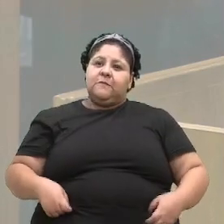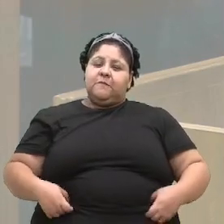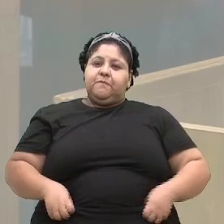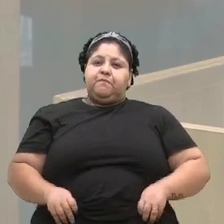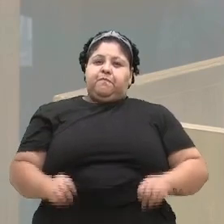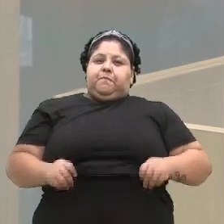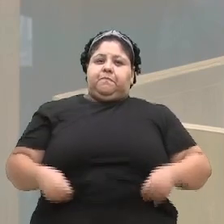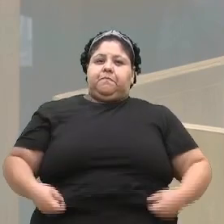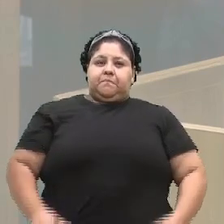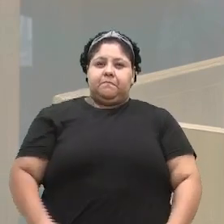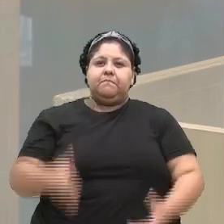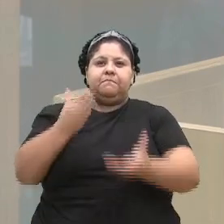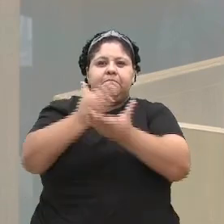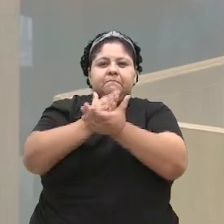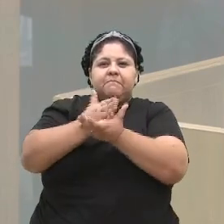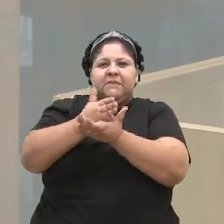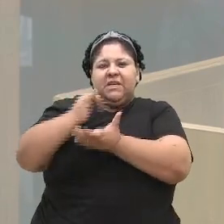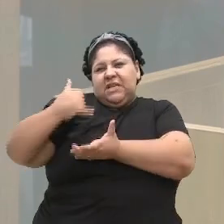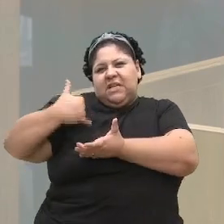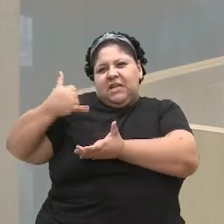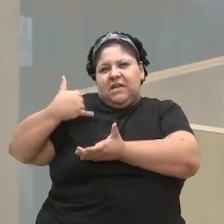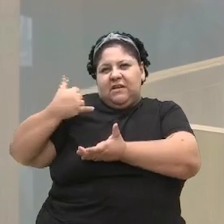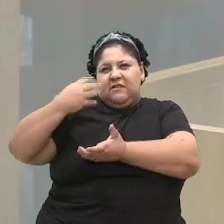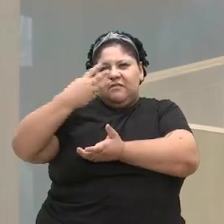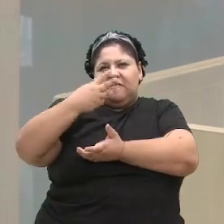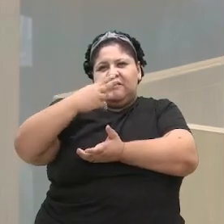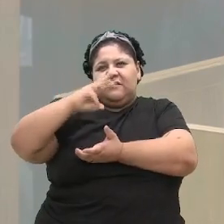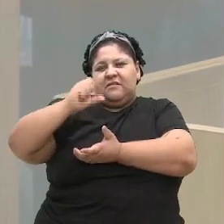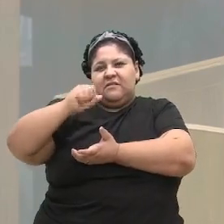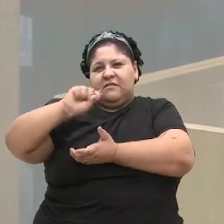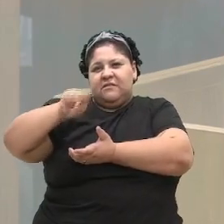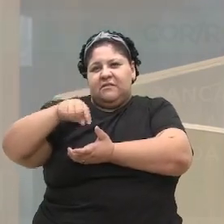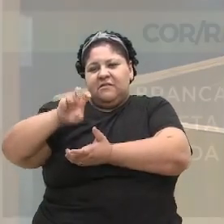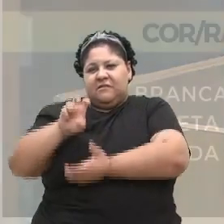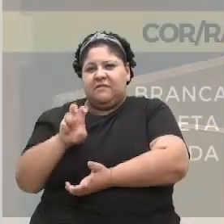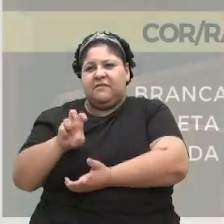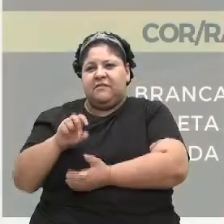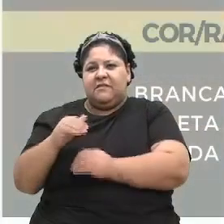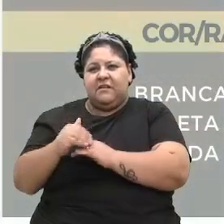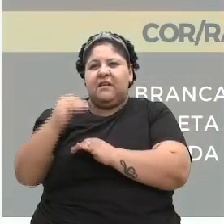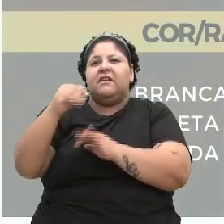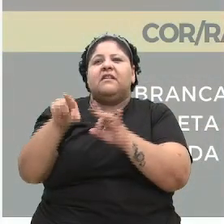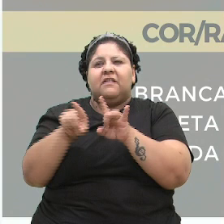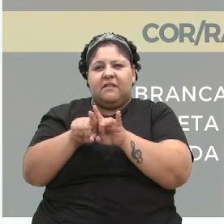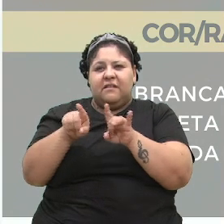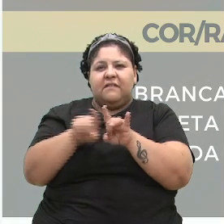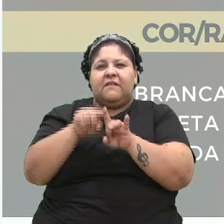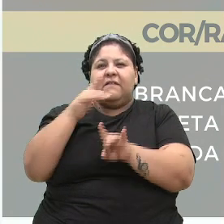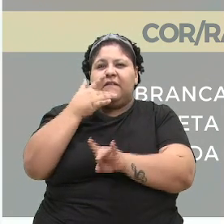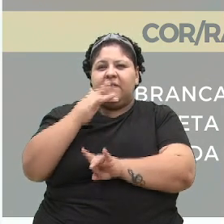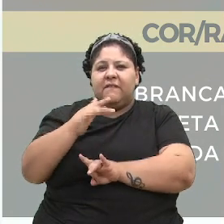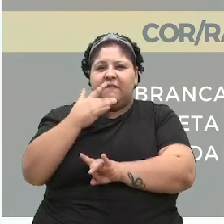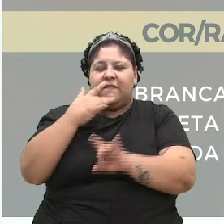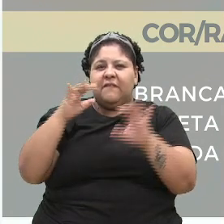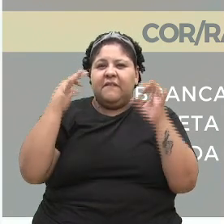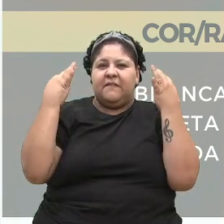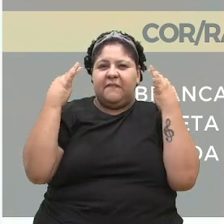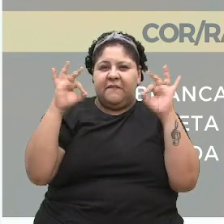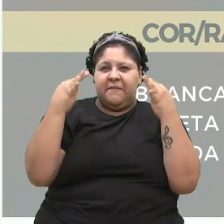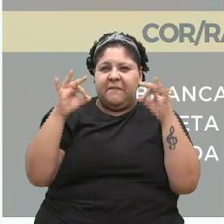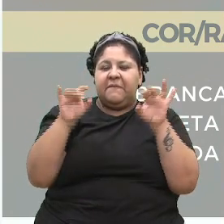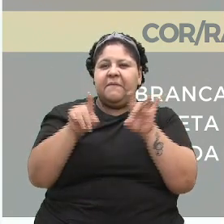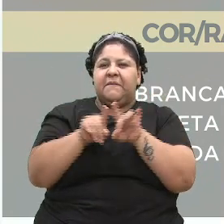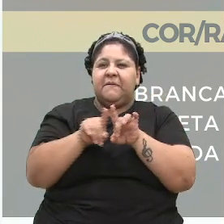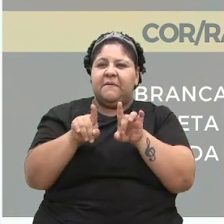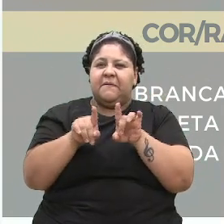A média de idade dos agressores é de 38,5%. A grande maioria também são de brancos, solteiros, e também